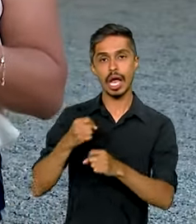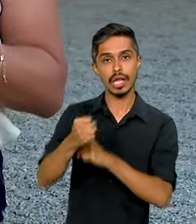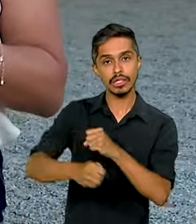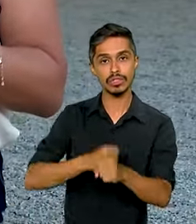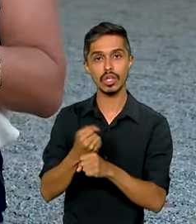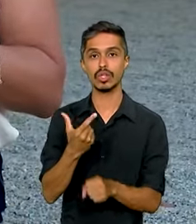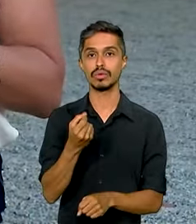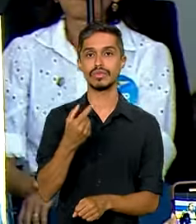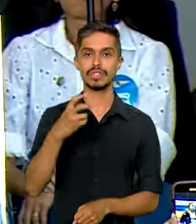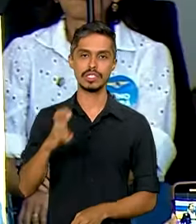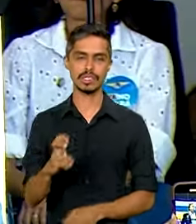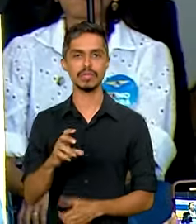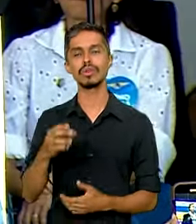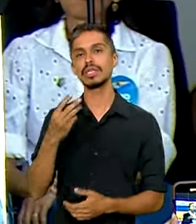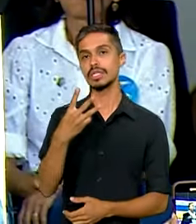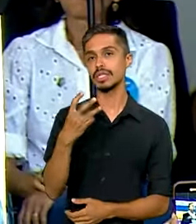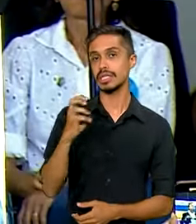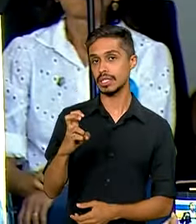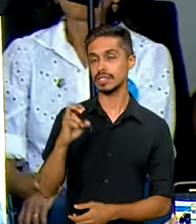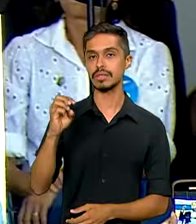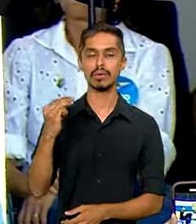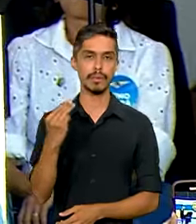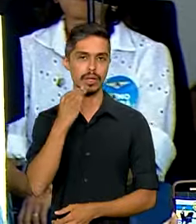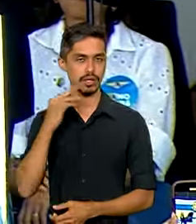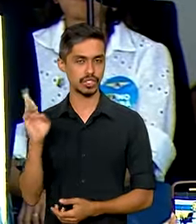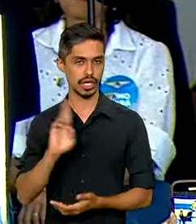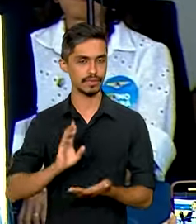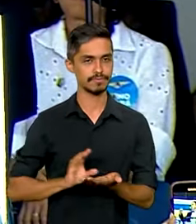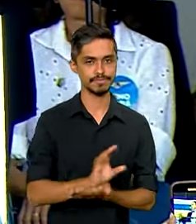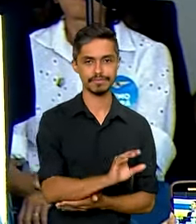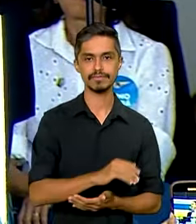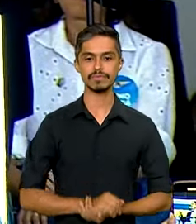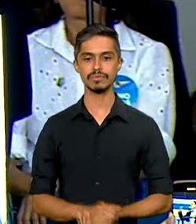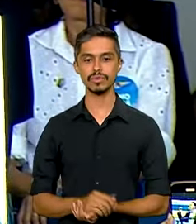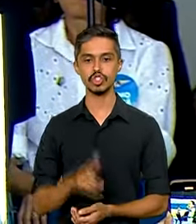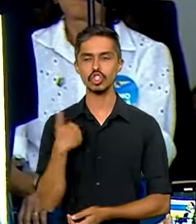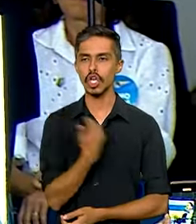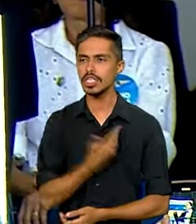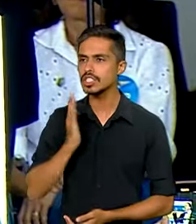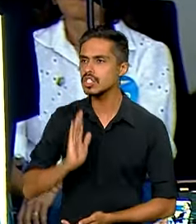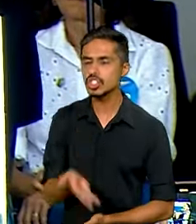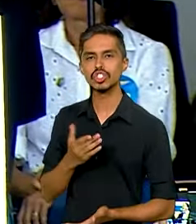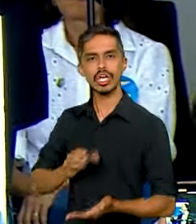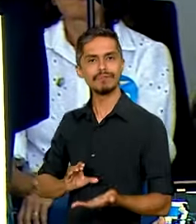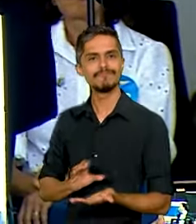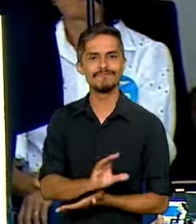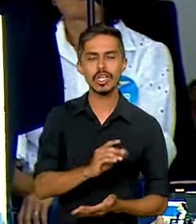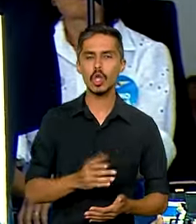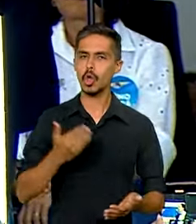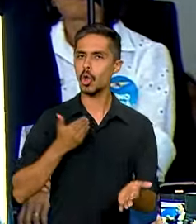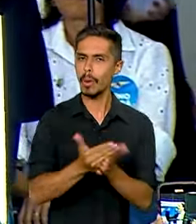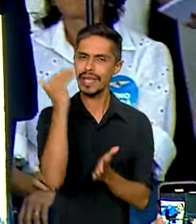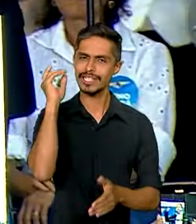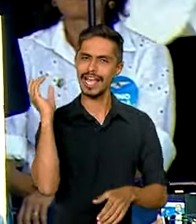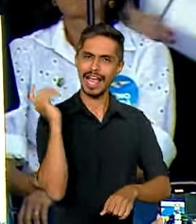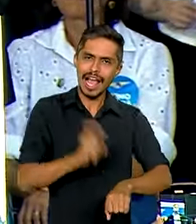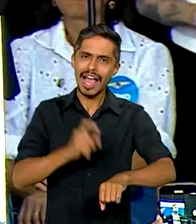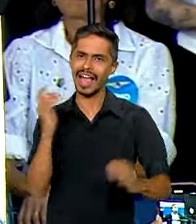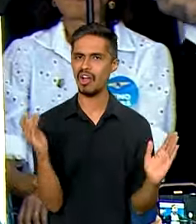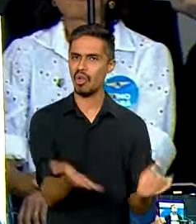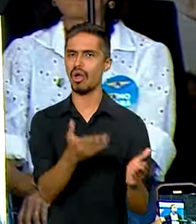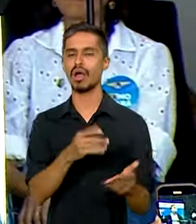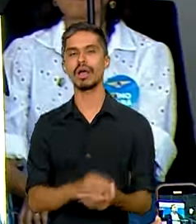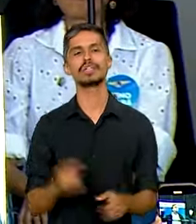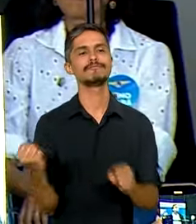em 2025. Já empenhamos o início, recurso para iniciar imediatamente as